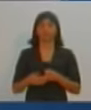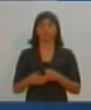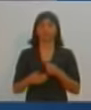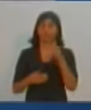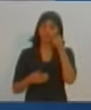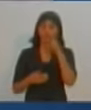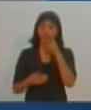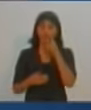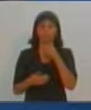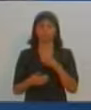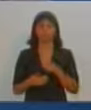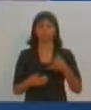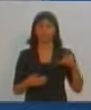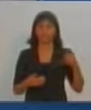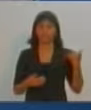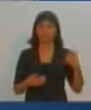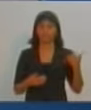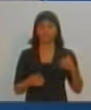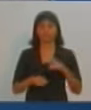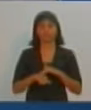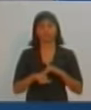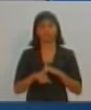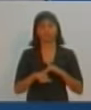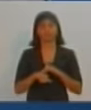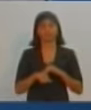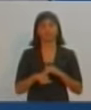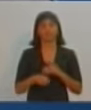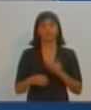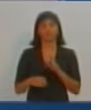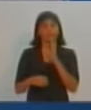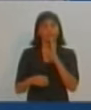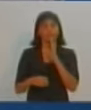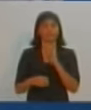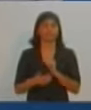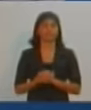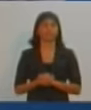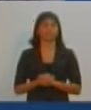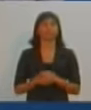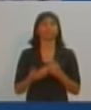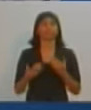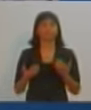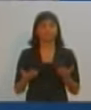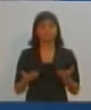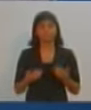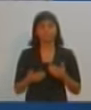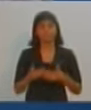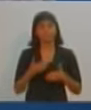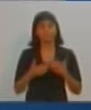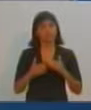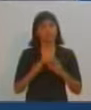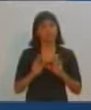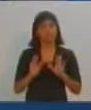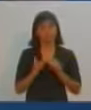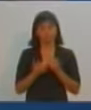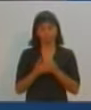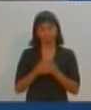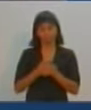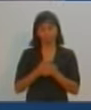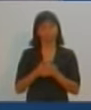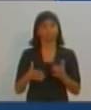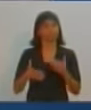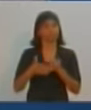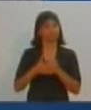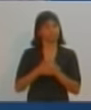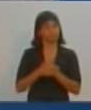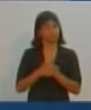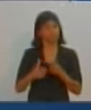a população até quer saber quem que é, quer conhecer mais, mas acontece que se esconde. Por quê? Porque ele tem